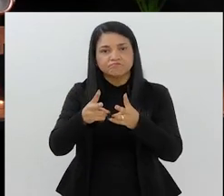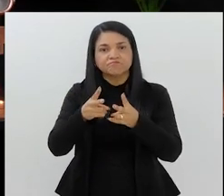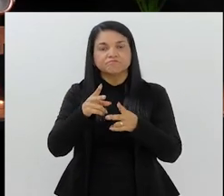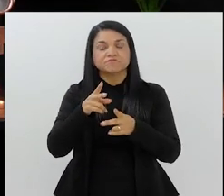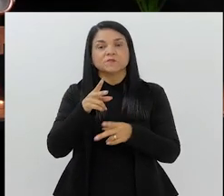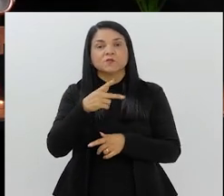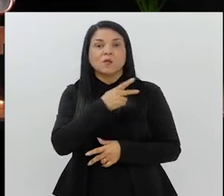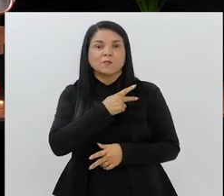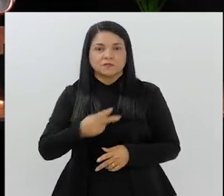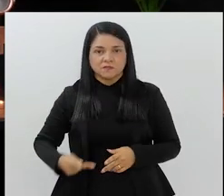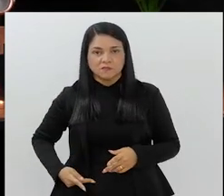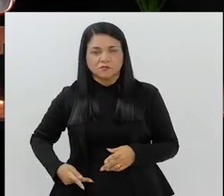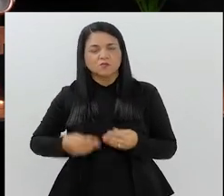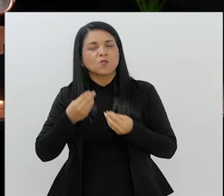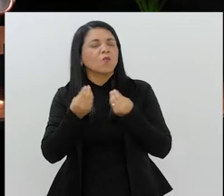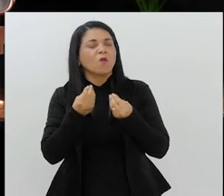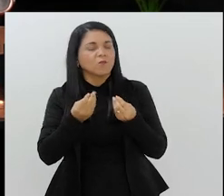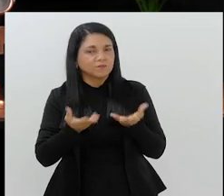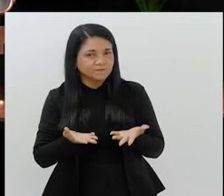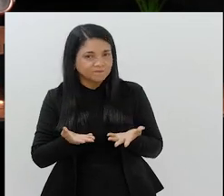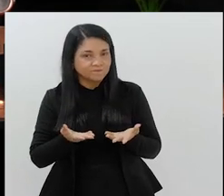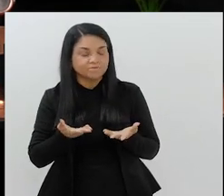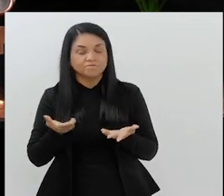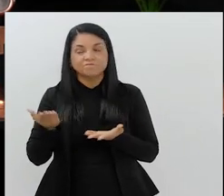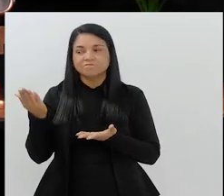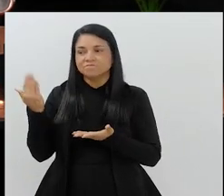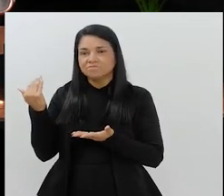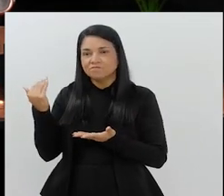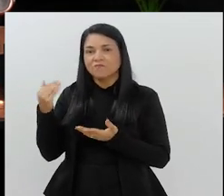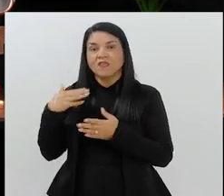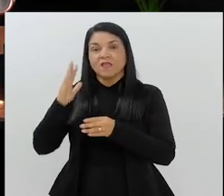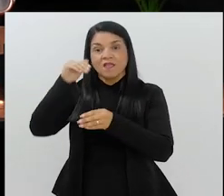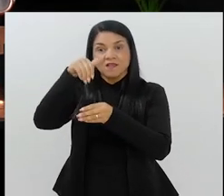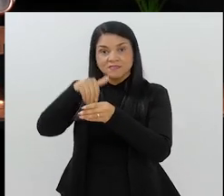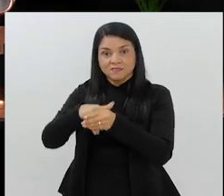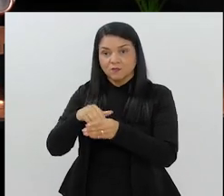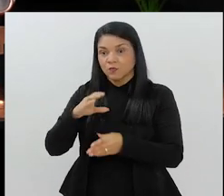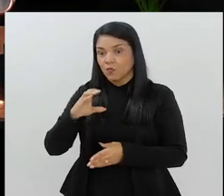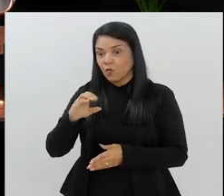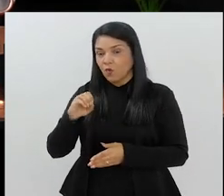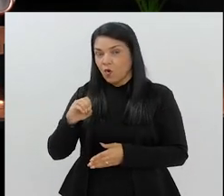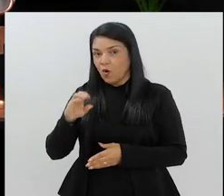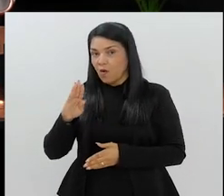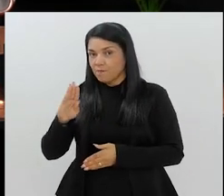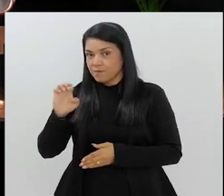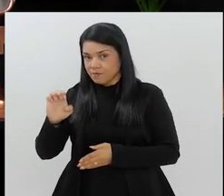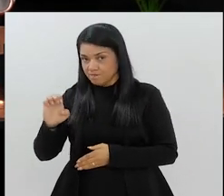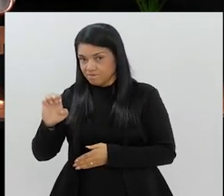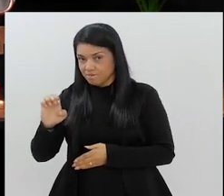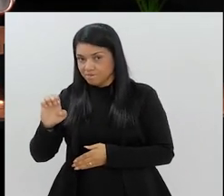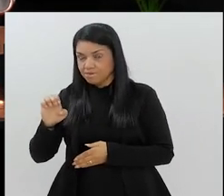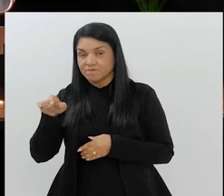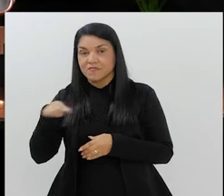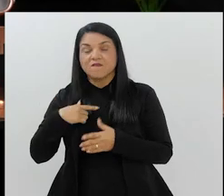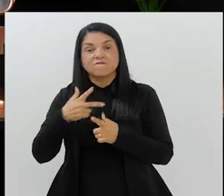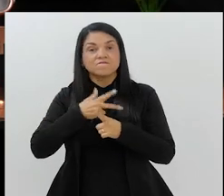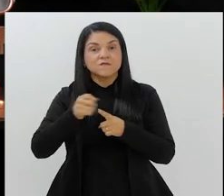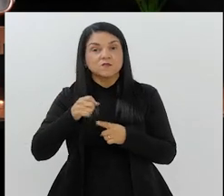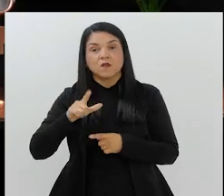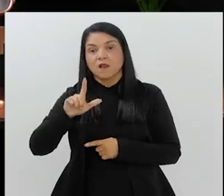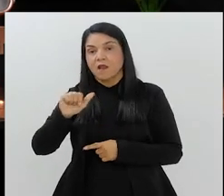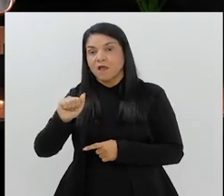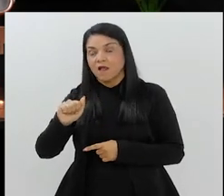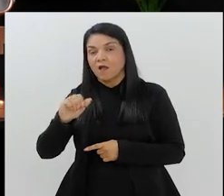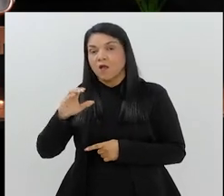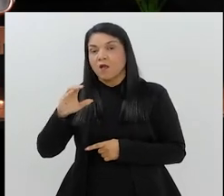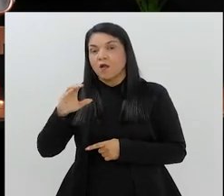a perpetuação de poder dos dirigentes. Muito bem. Recentemente, tivemos a eleição do CODE, do Comitê Olímpico Brasileiro.